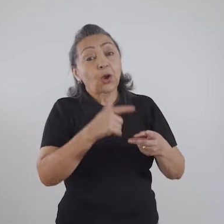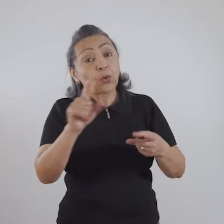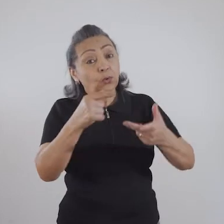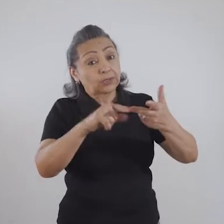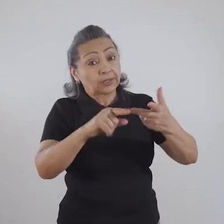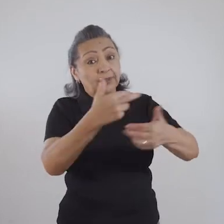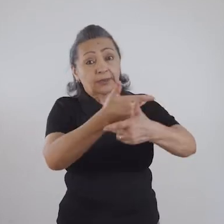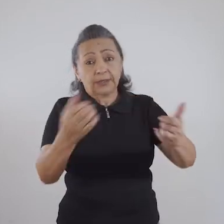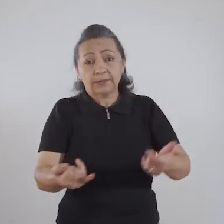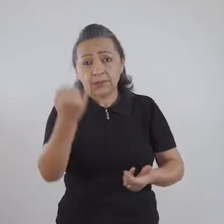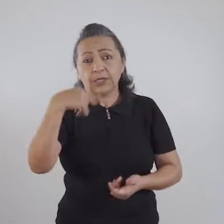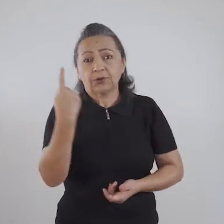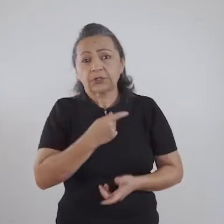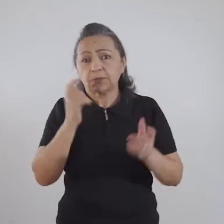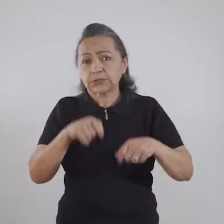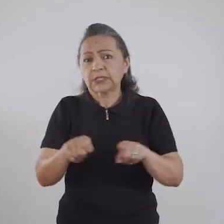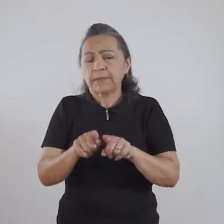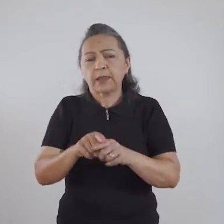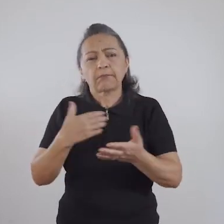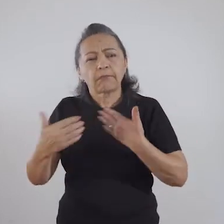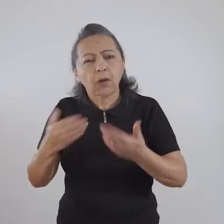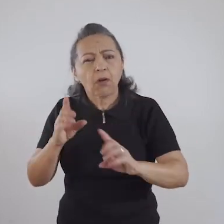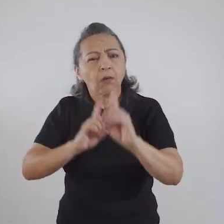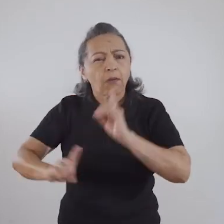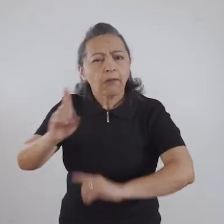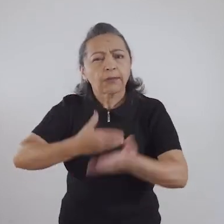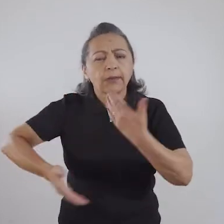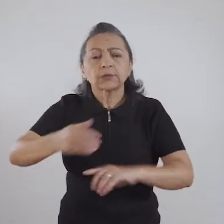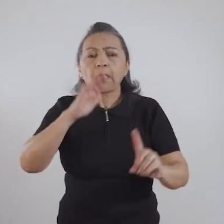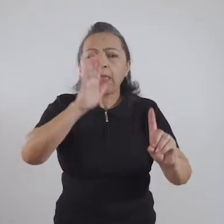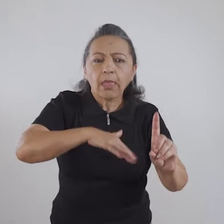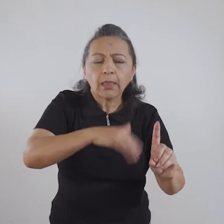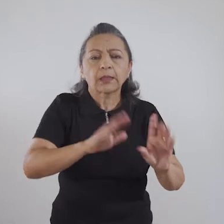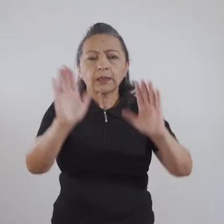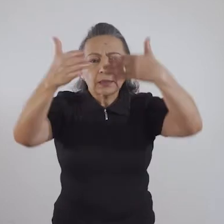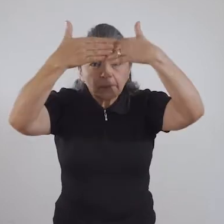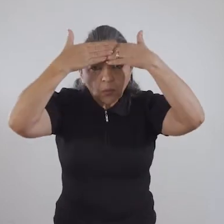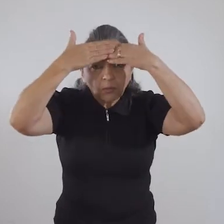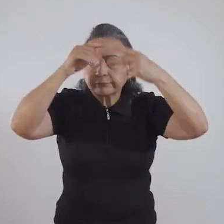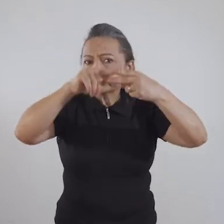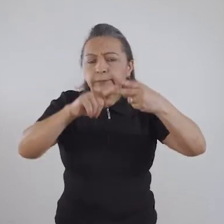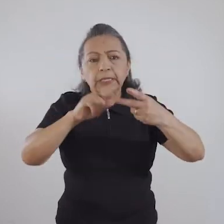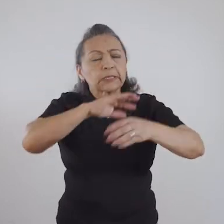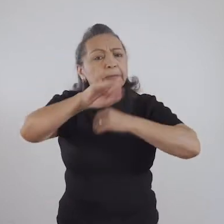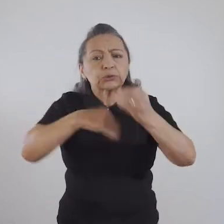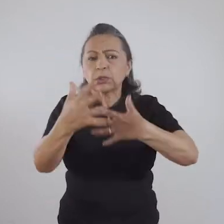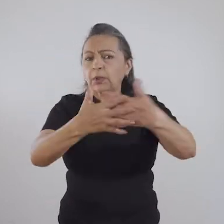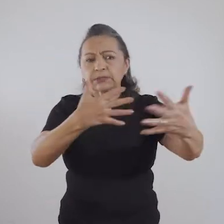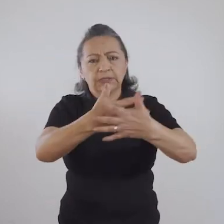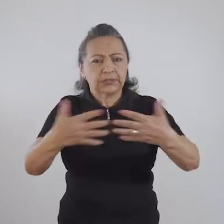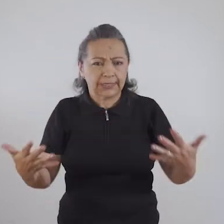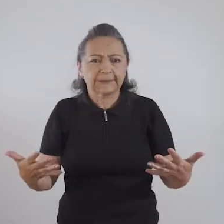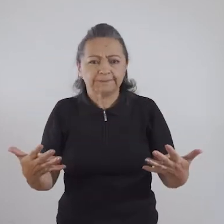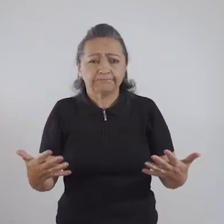questões que também é muito importante que a gente possa estar conversando é sobre mitos e tabus que envolvem